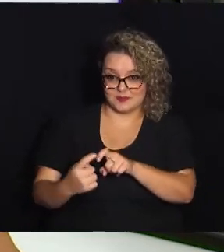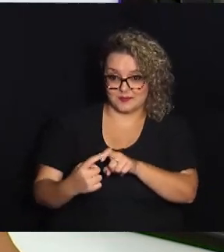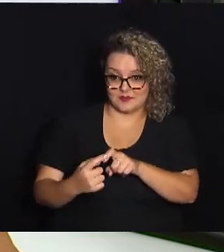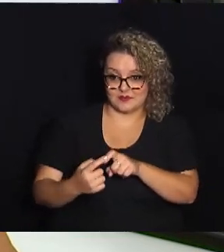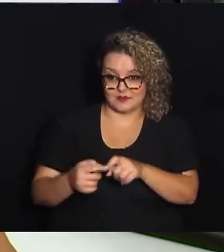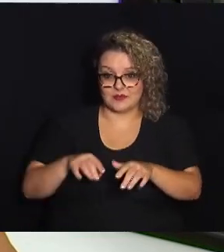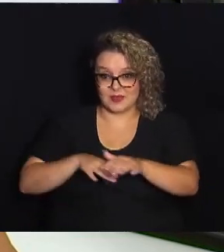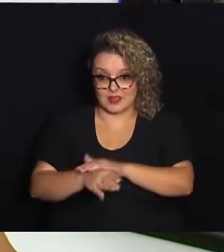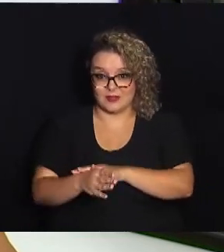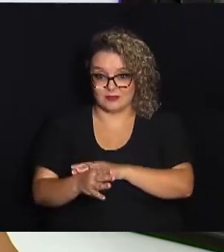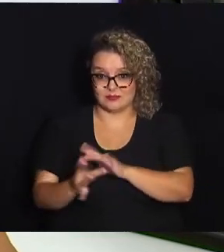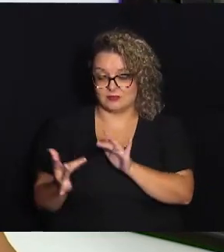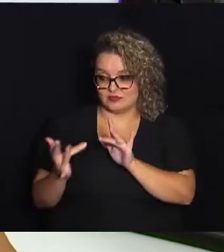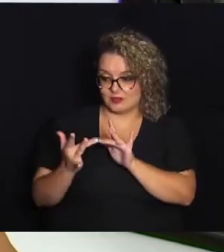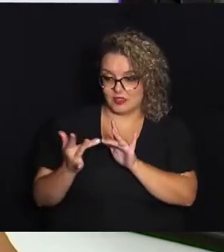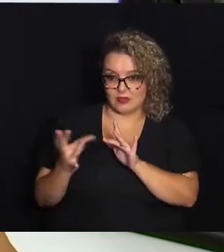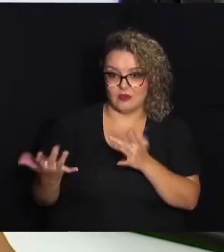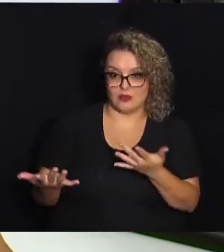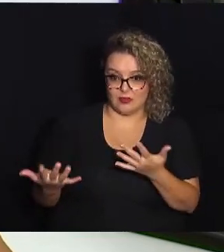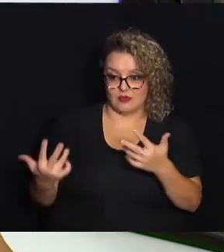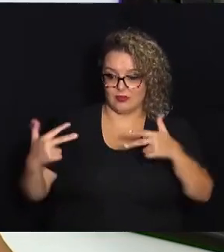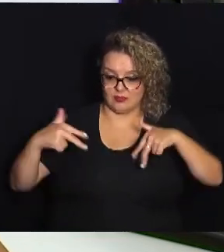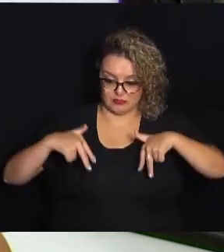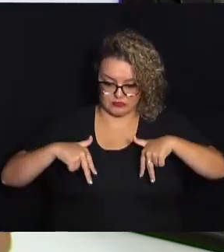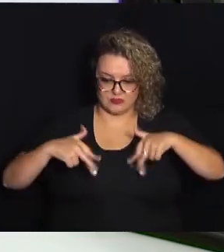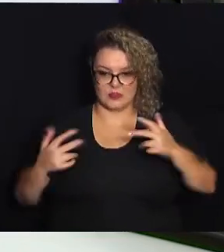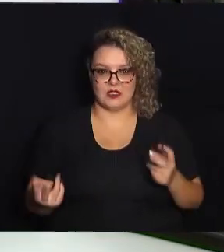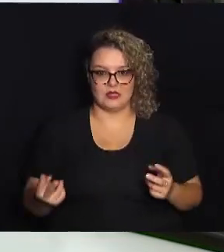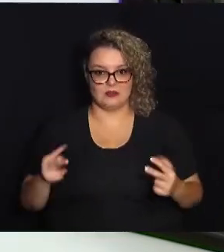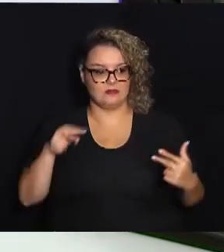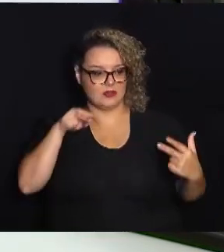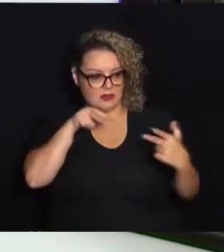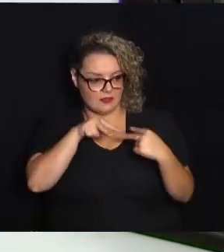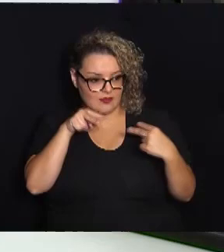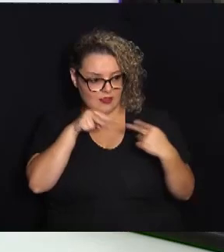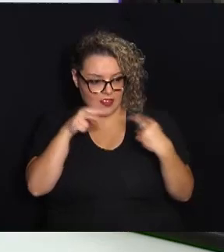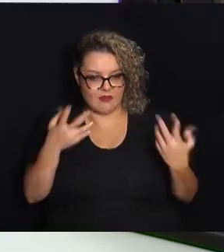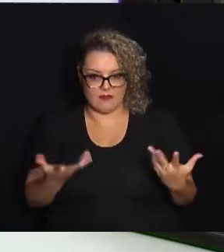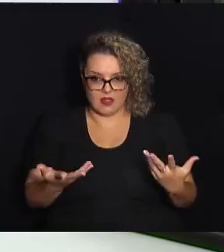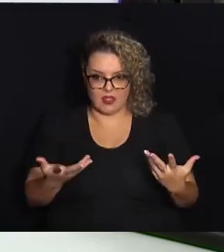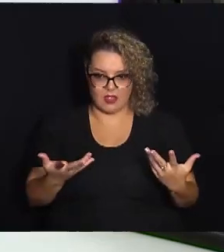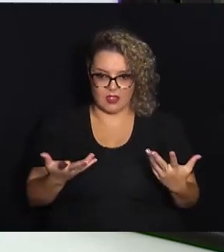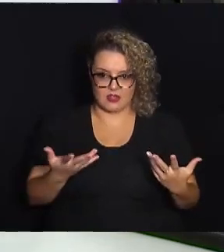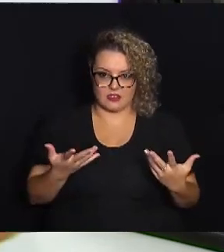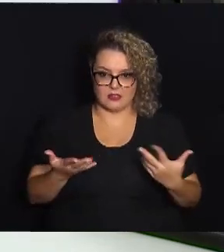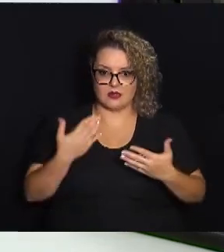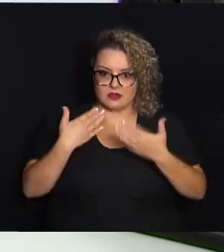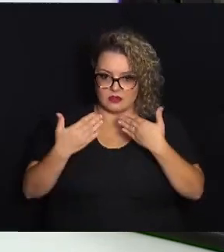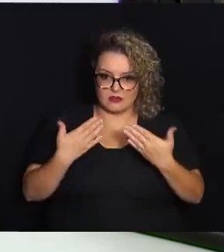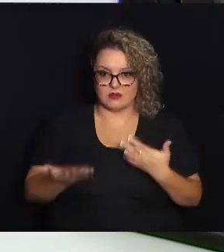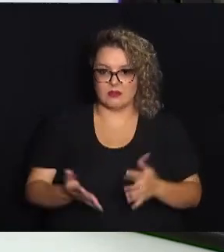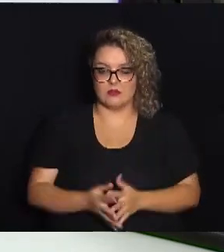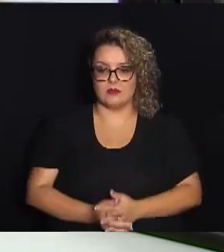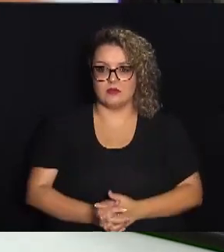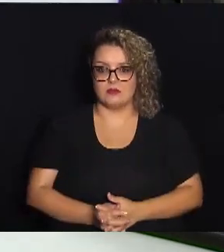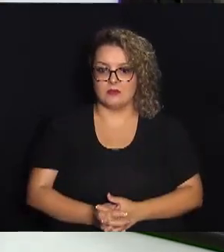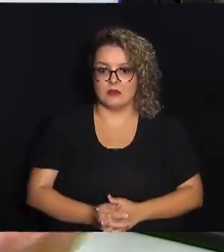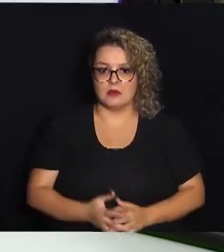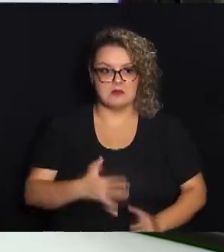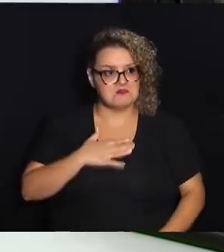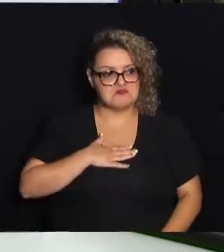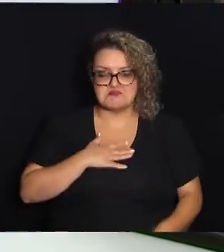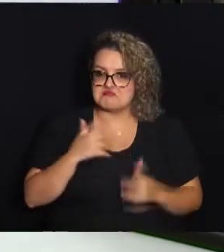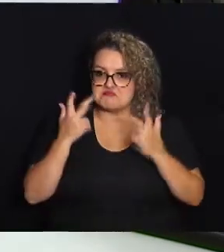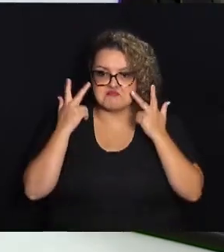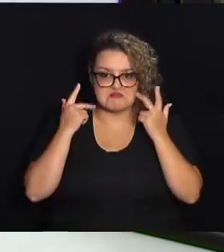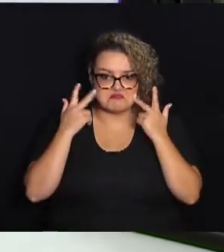paciente e médico, a gente está acostumado com essa questão de vir ao médico e ele estar